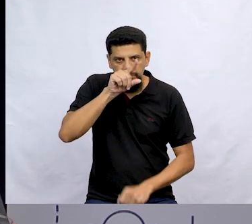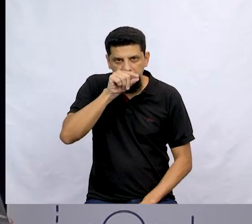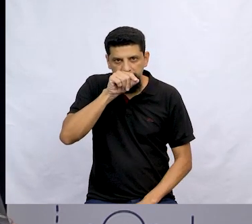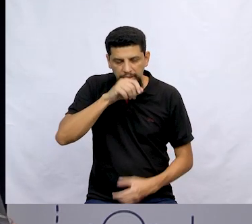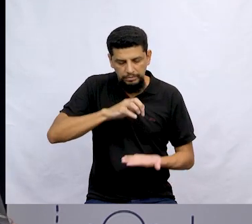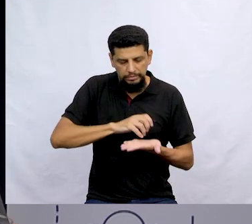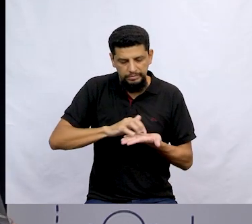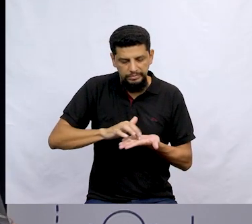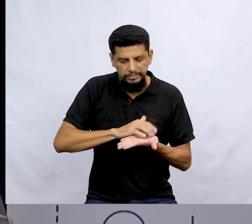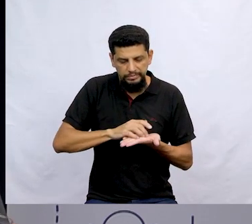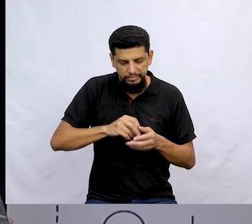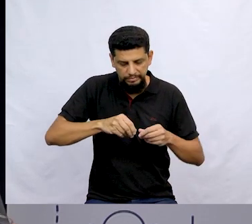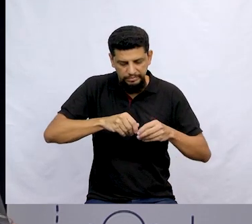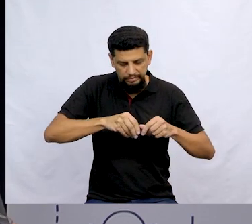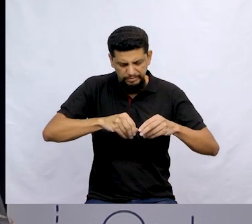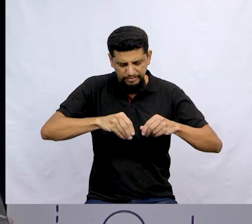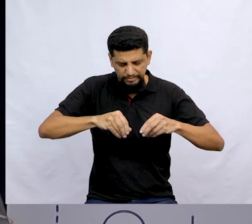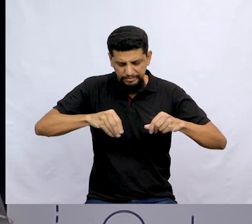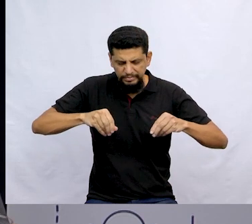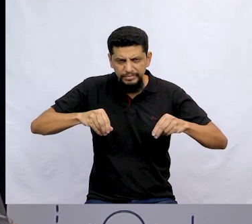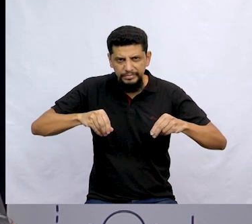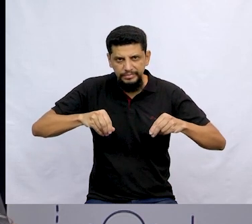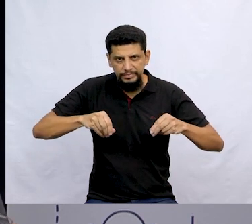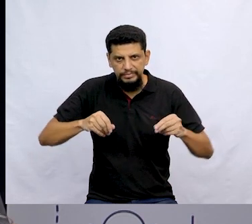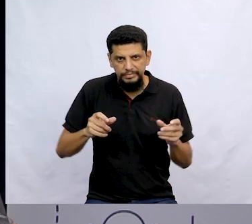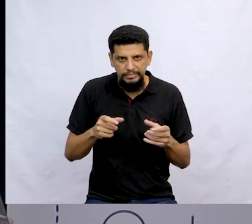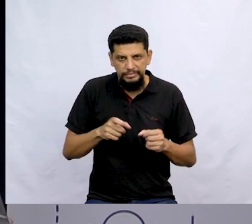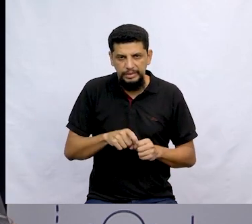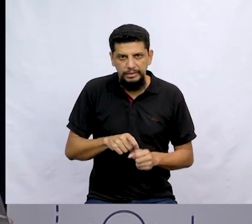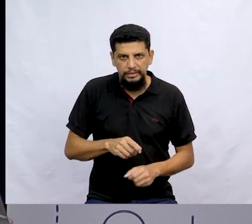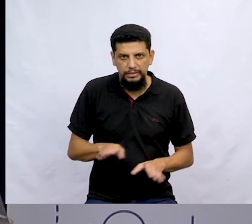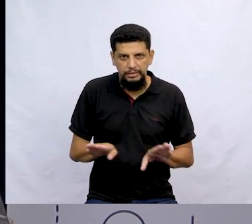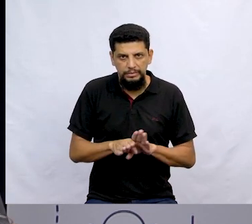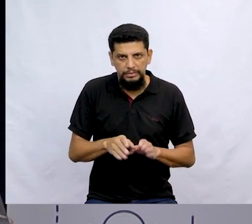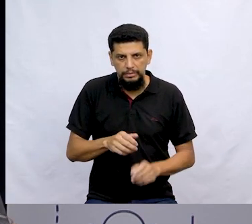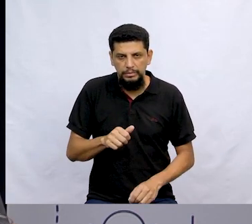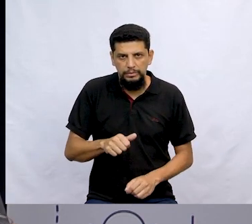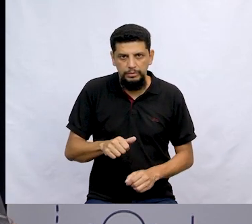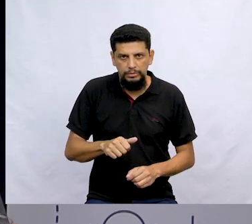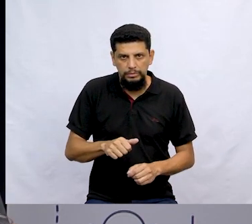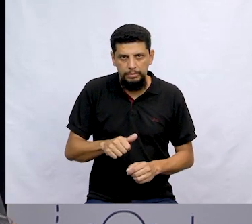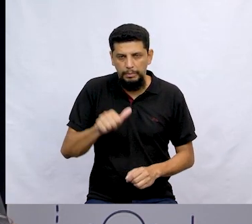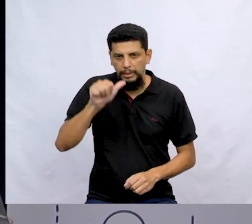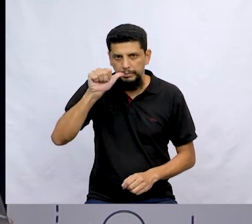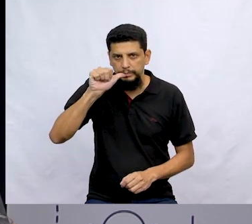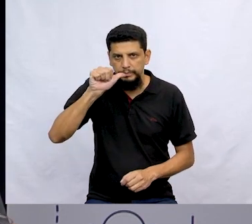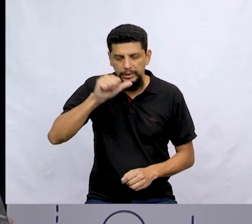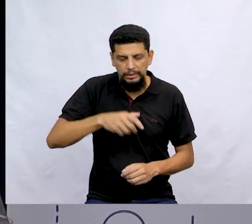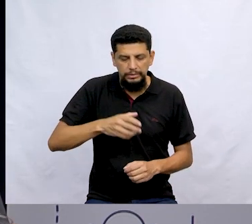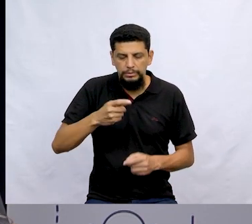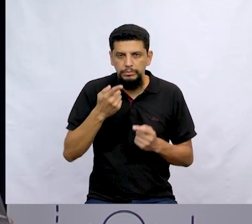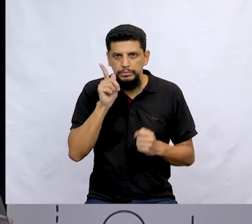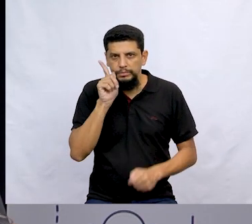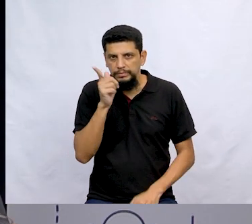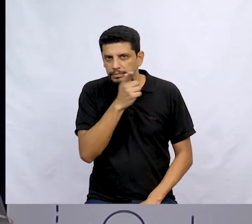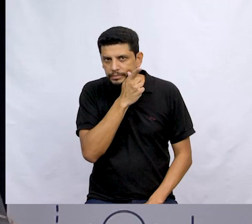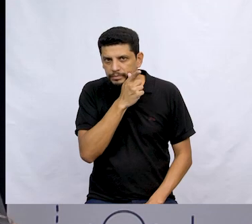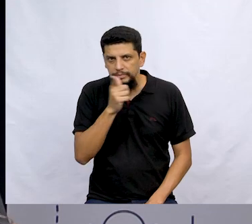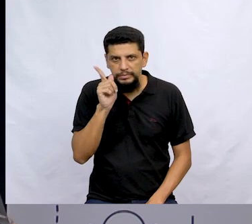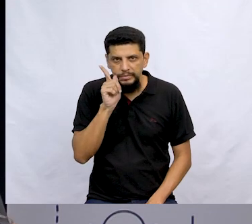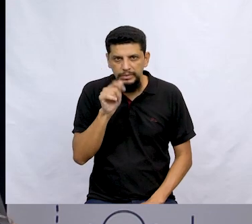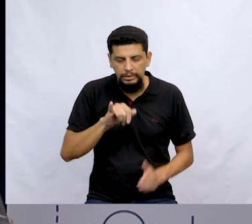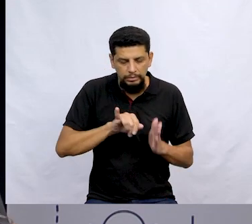Calculadora de grãos de areia. Redutor de preguiça. Mamadeira para gêmeos. Medidor de estrelas.